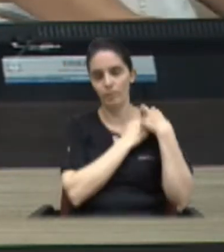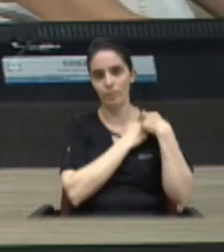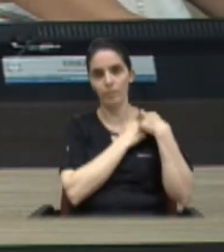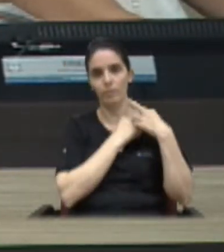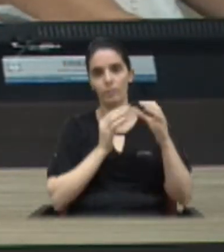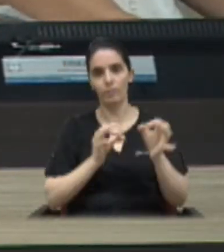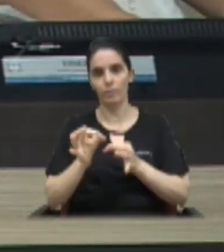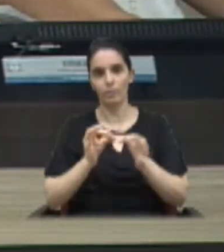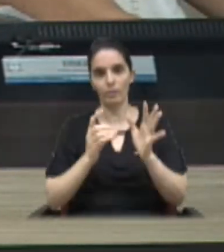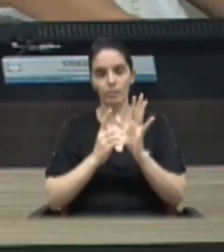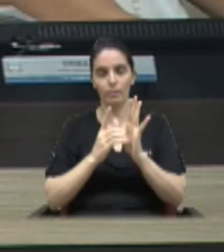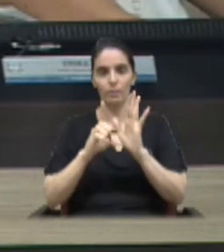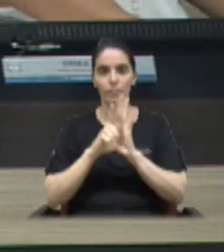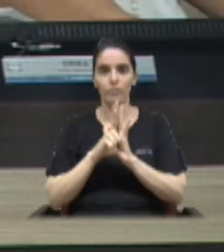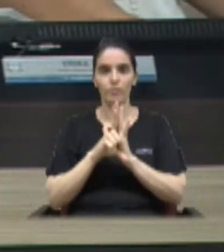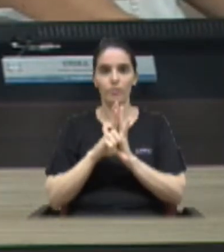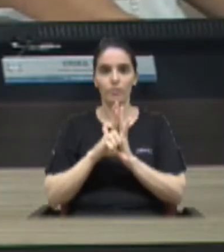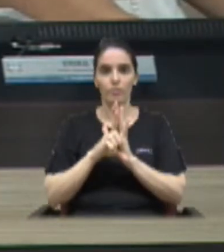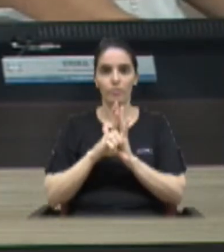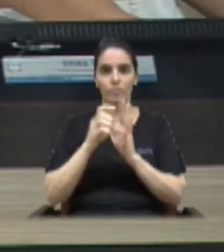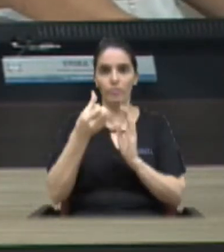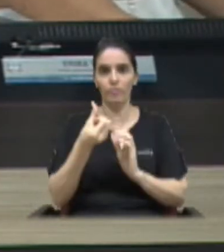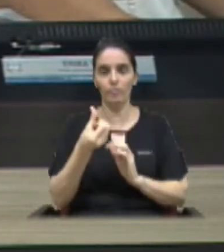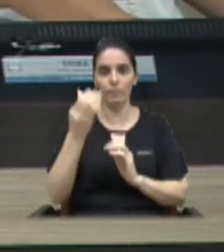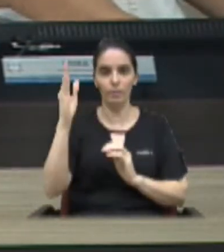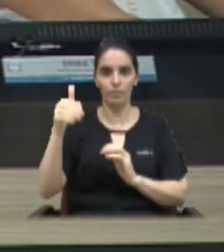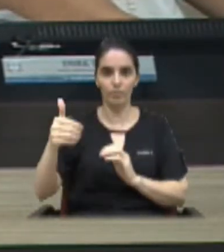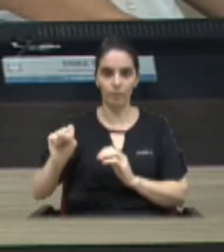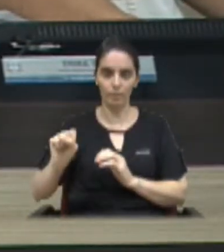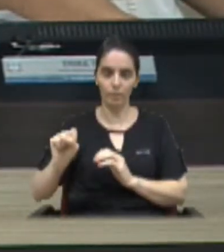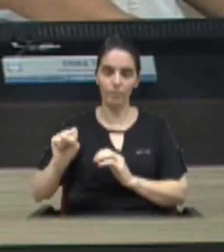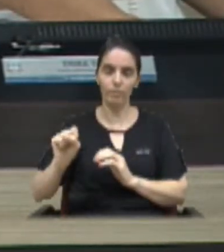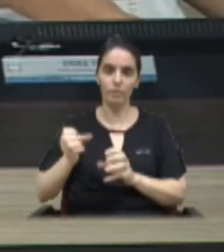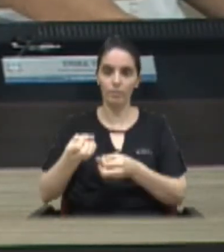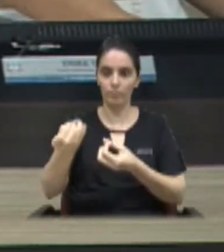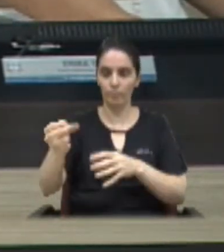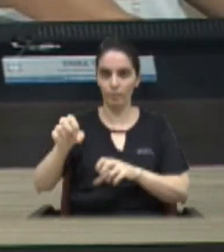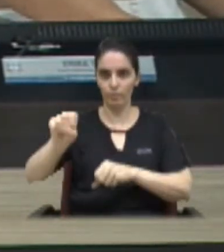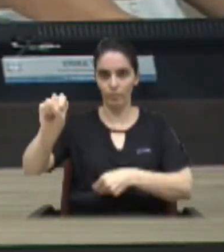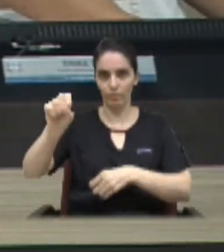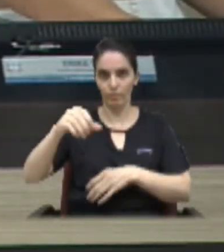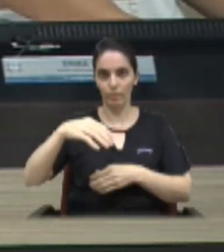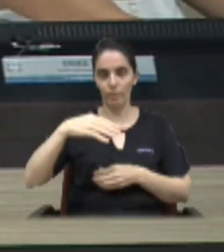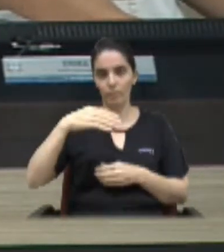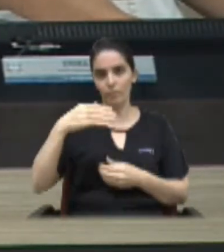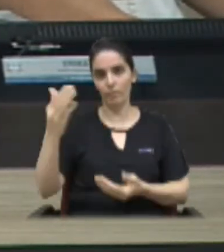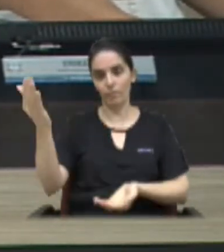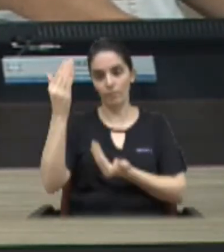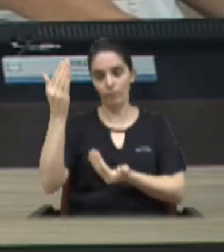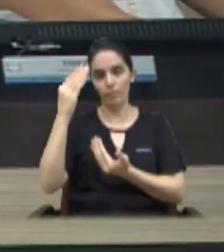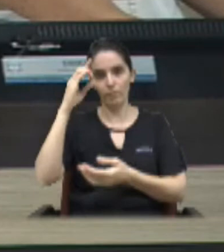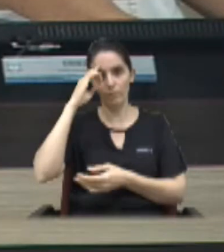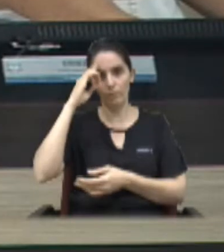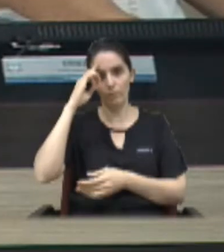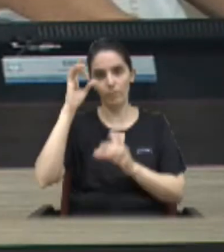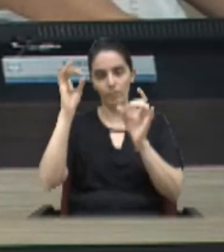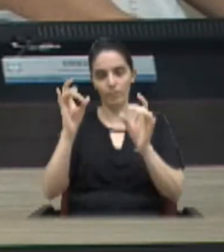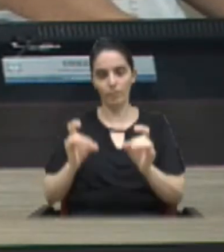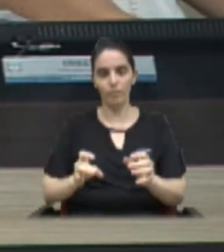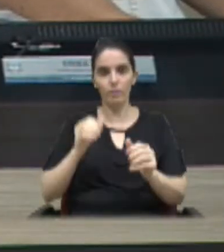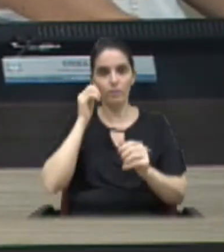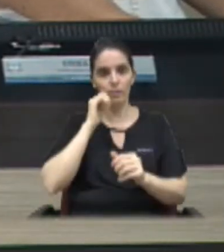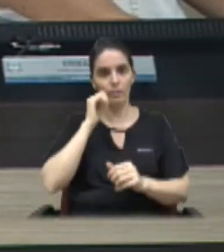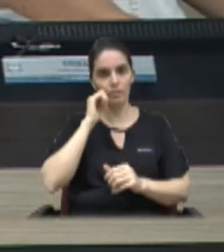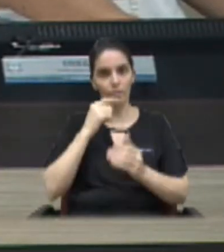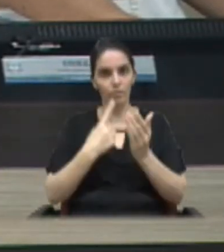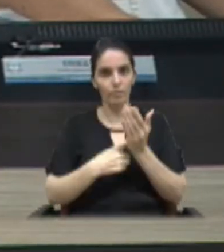projeto de decreto legislativo número 6 2018 concede o diploma em homenagem ao Dia Internacional da Mulher nos